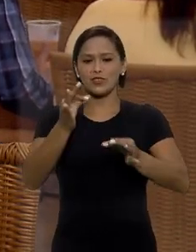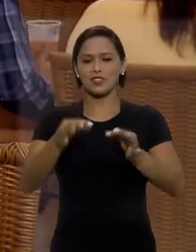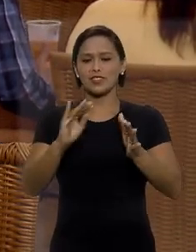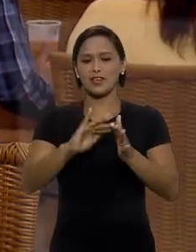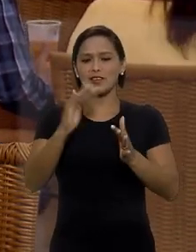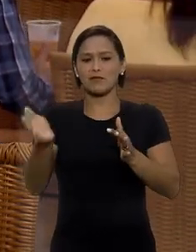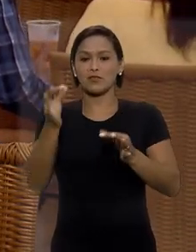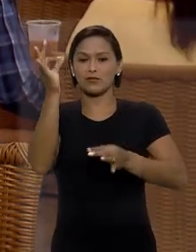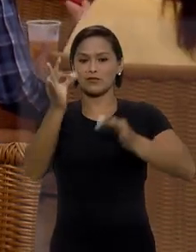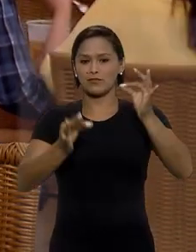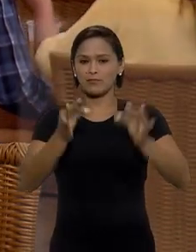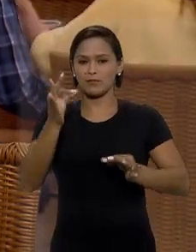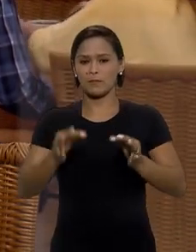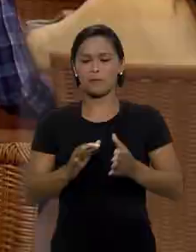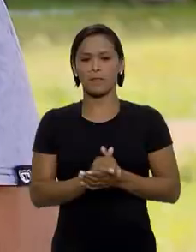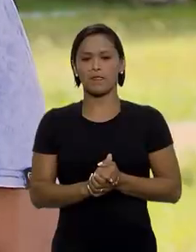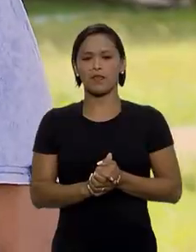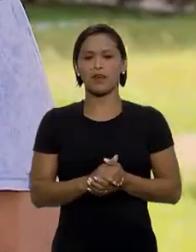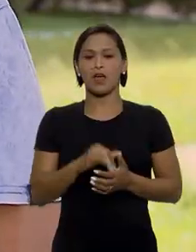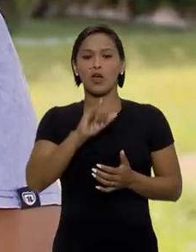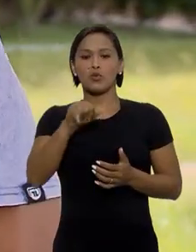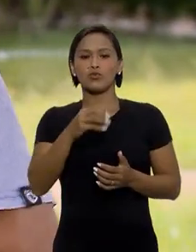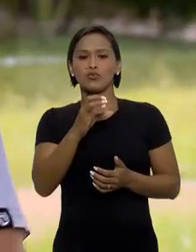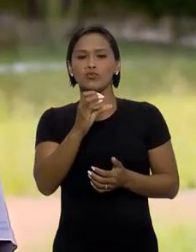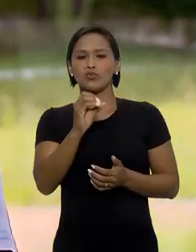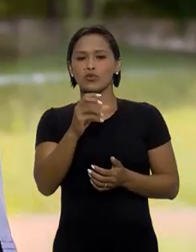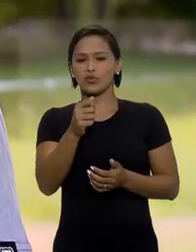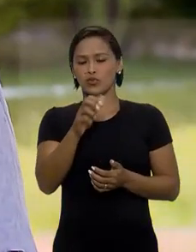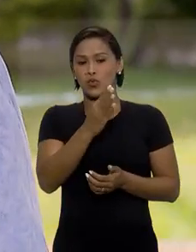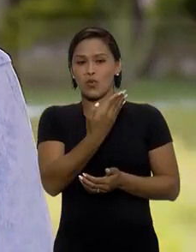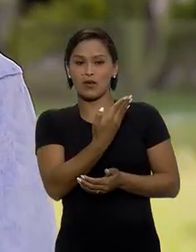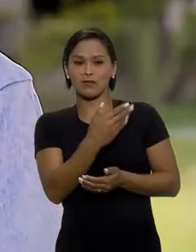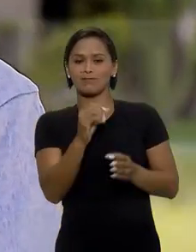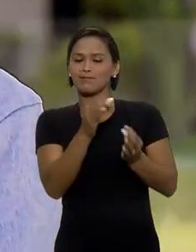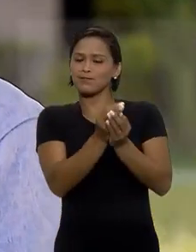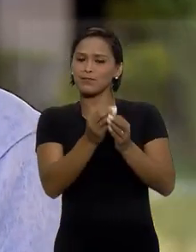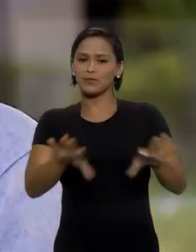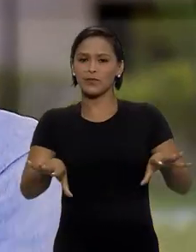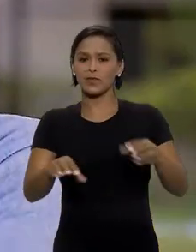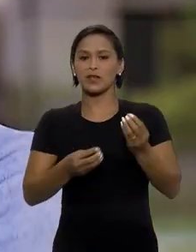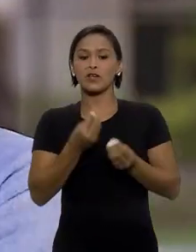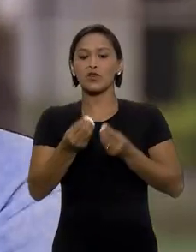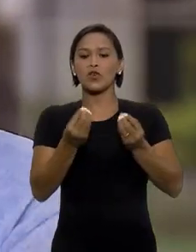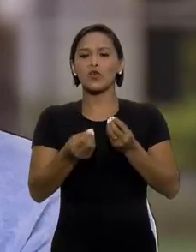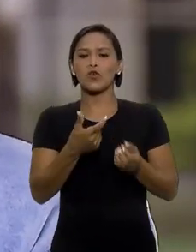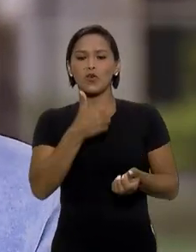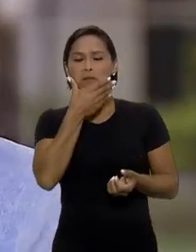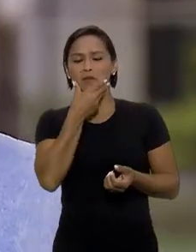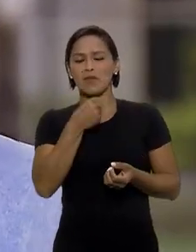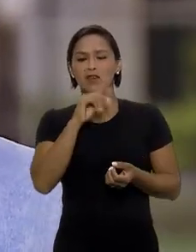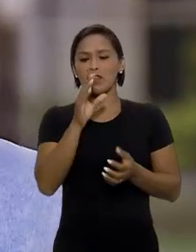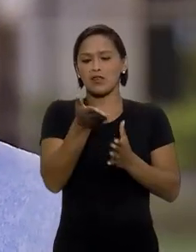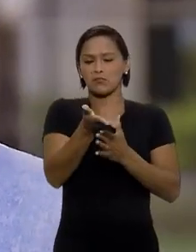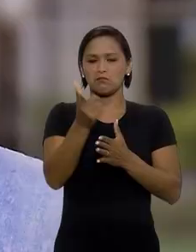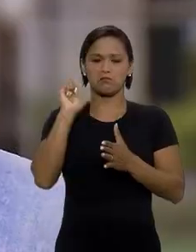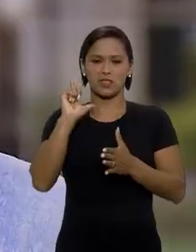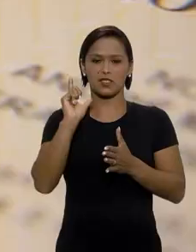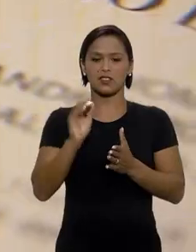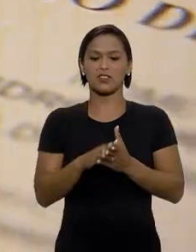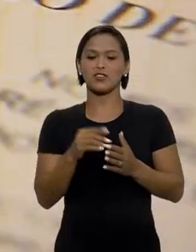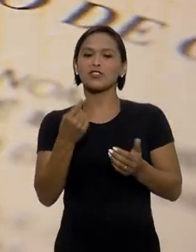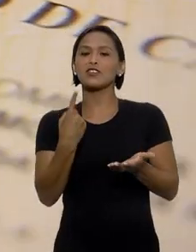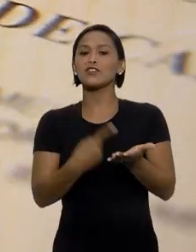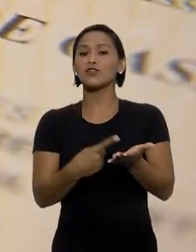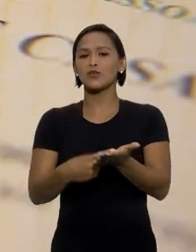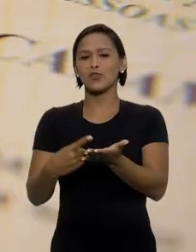judiciais e extrajudiciais. O João terminou o casamento recentemente e como ele e o ex-marido já tinham